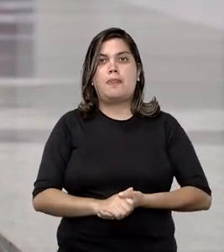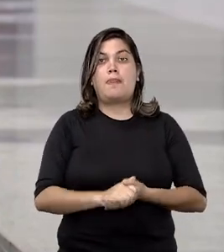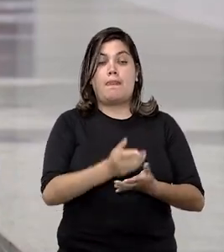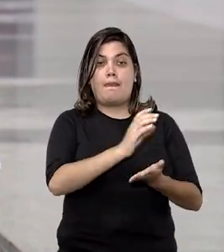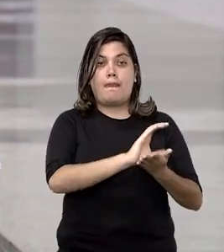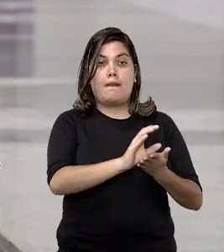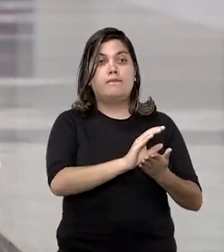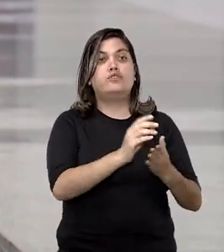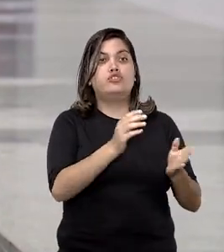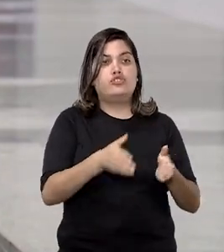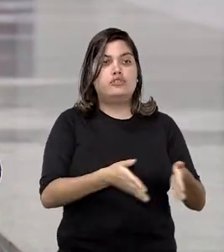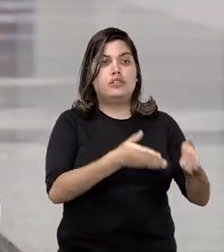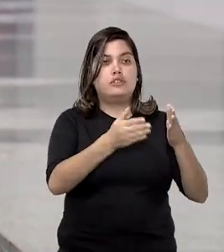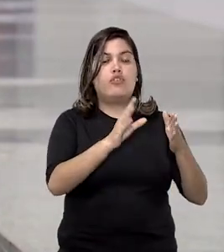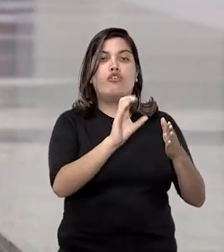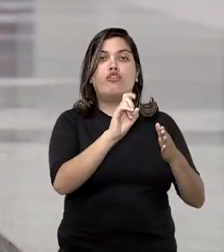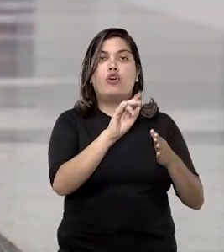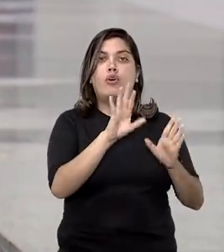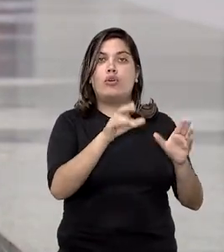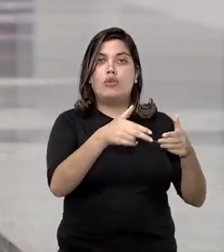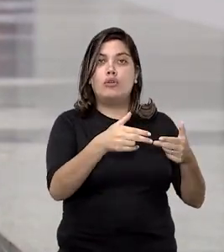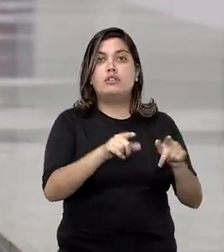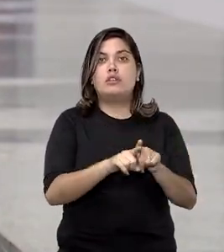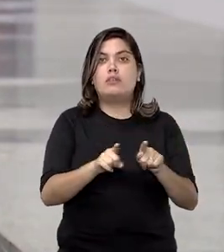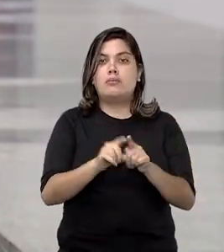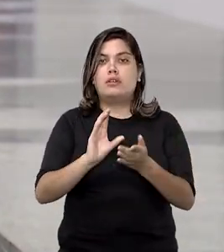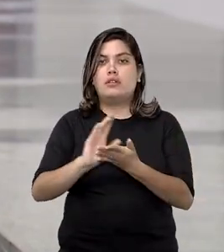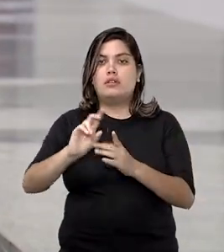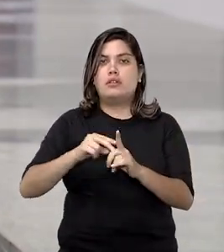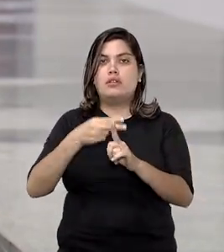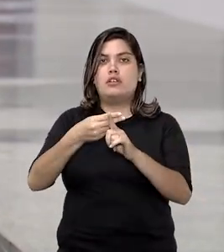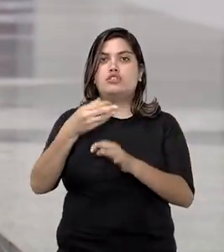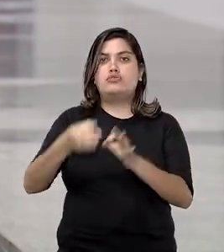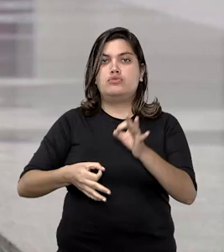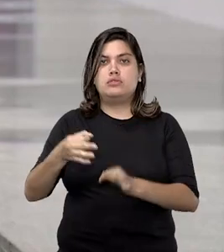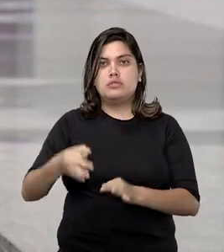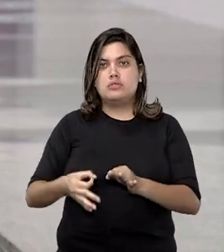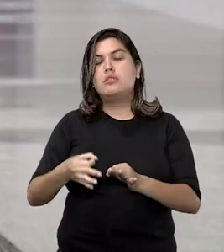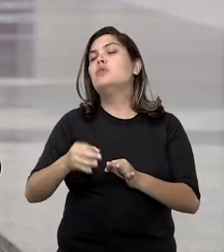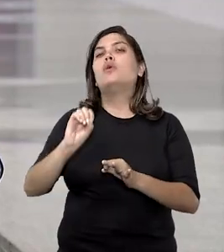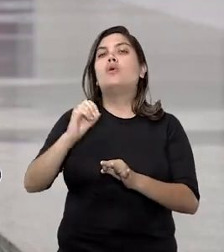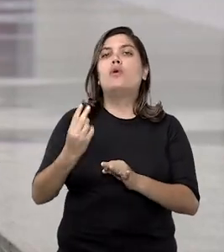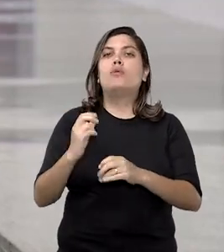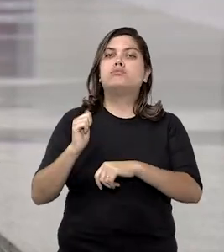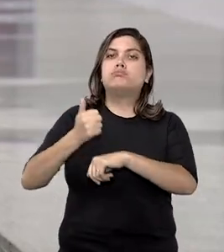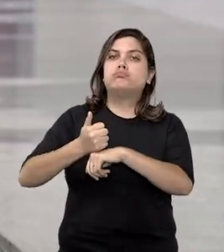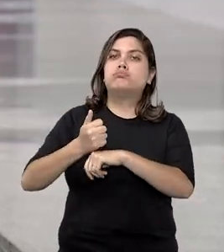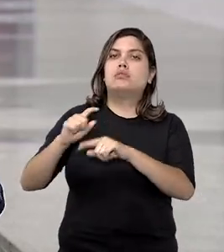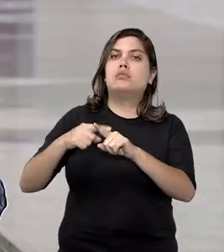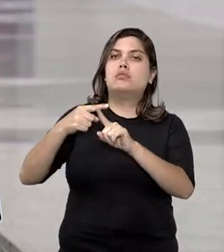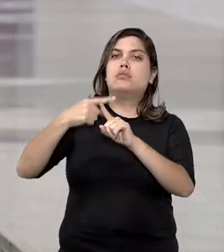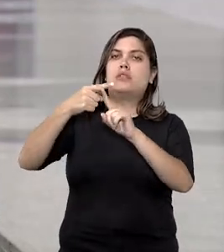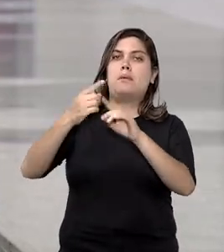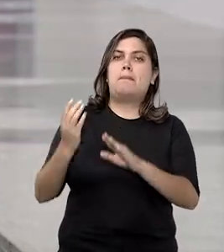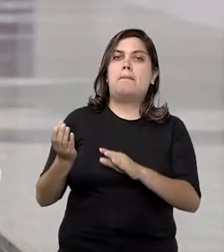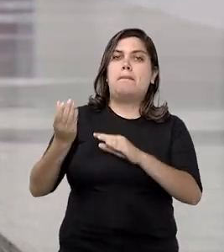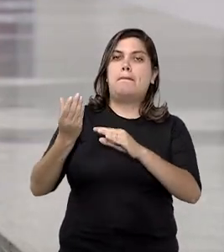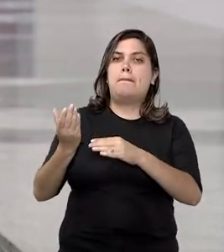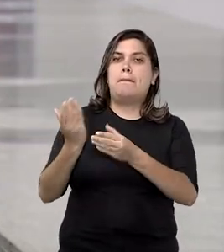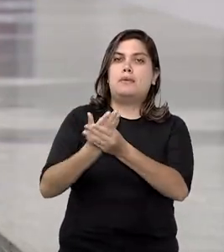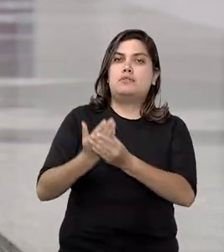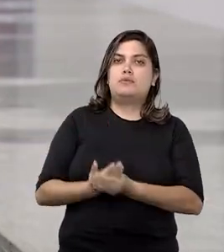retribuição por direção de fórum e a gratificação por exercício acumulado de jurisdição ou acumulação de acervo processual.